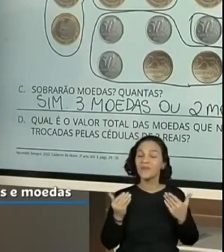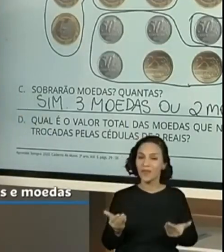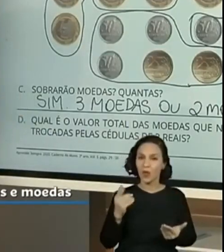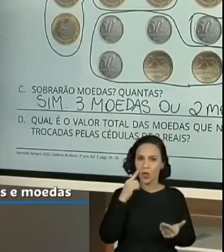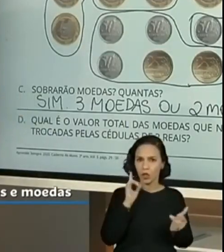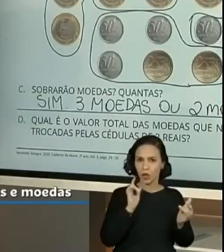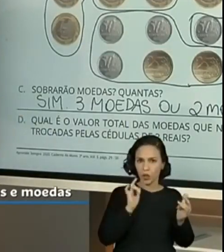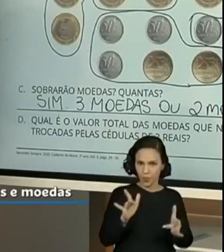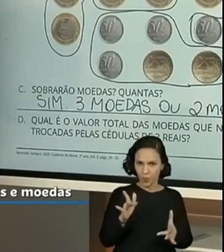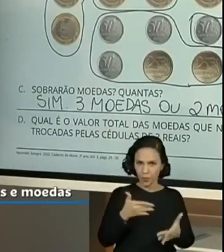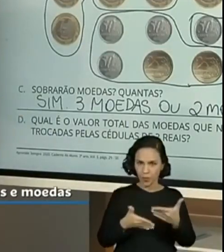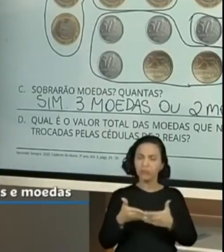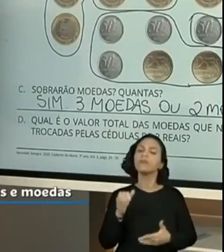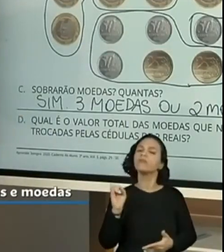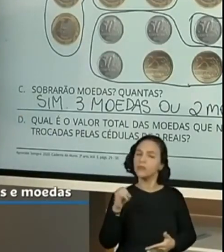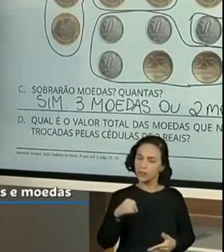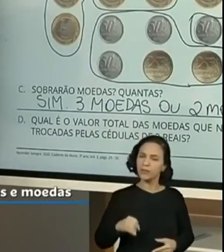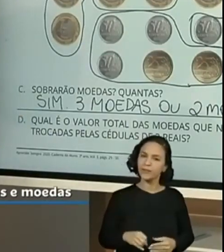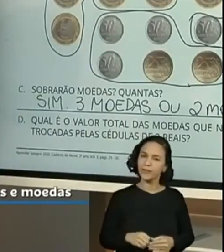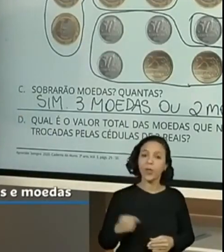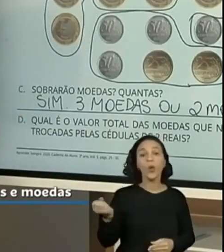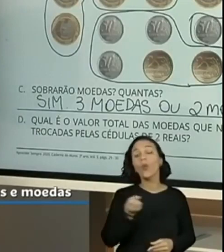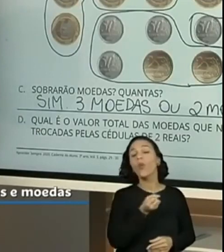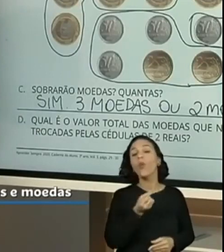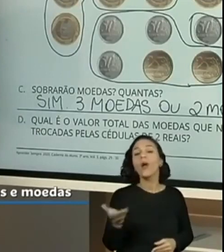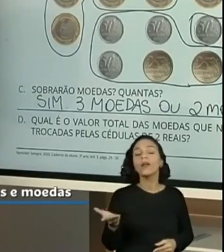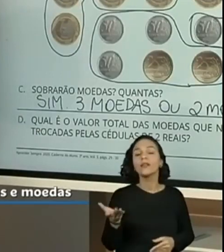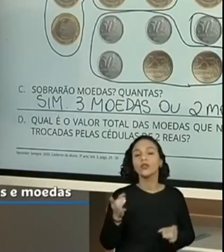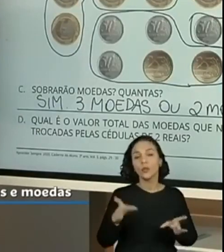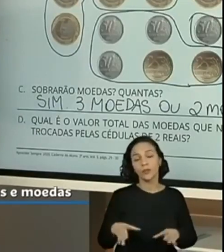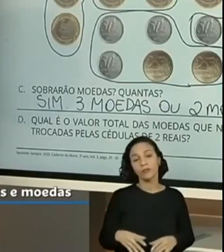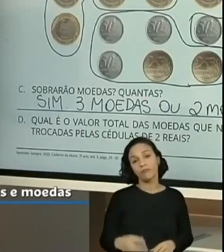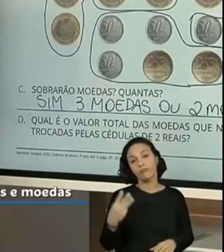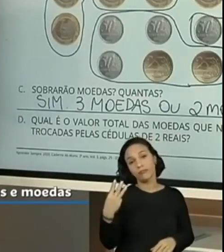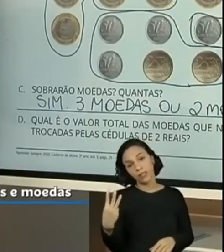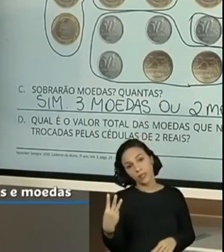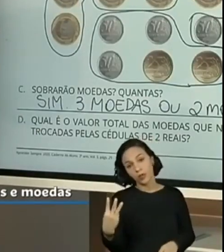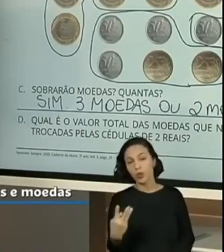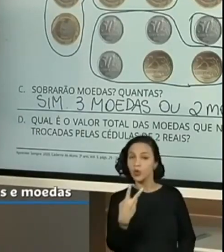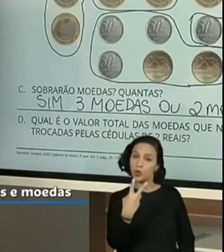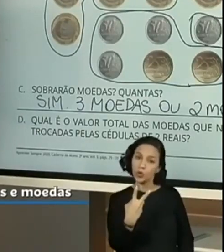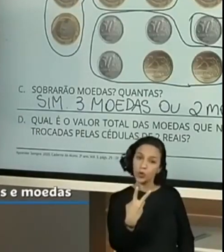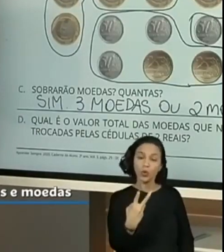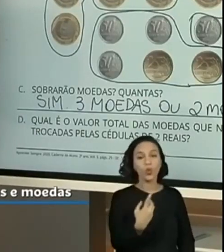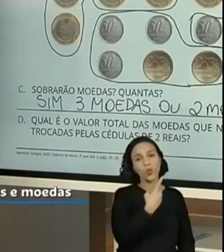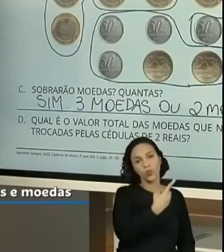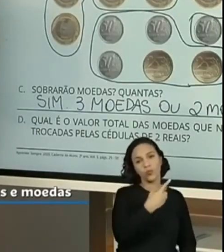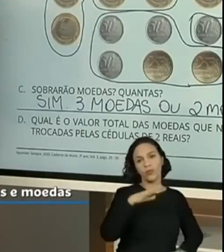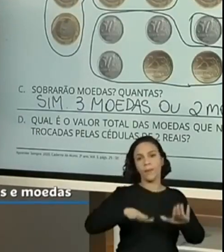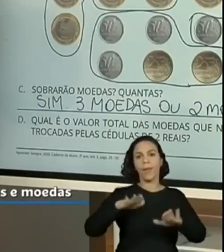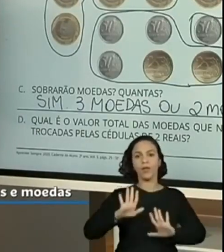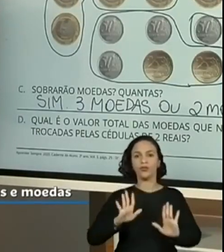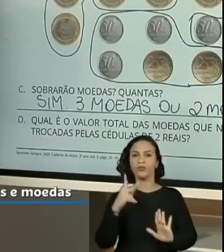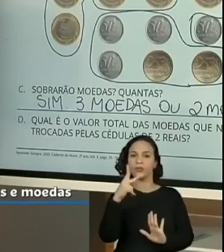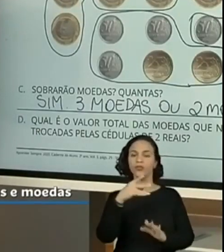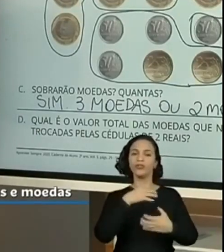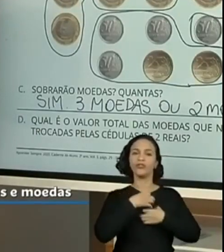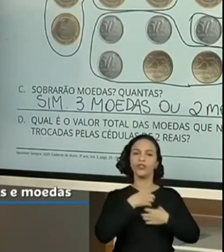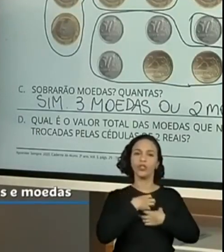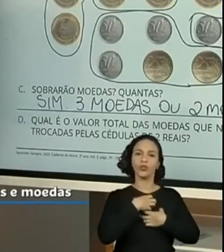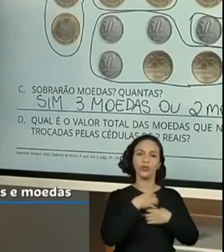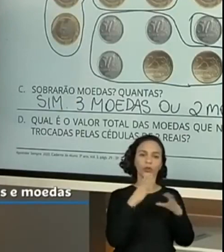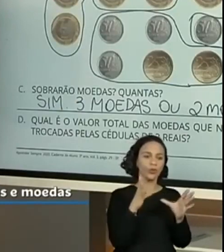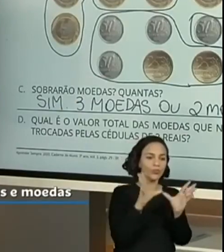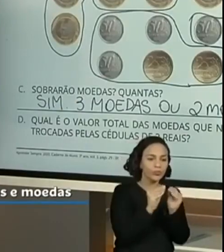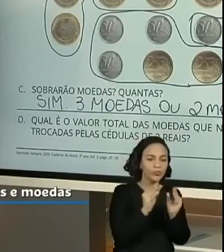moedas nessa troca? Sobrarão. Sim. Quantas moedas? Três ou duas ou uma, dependendo